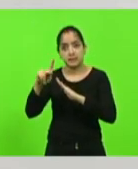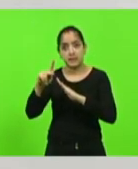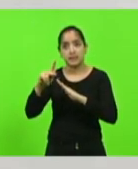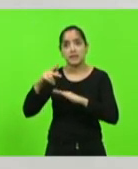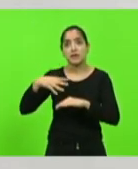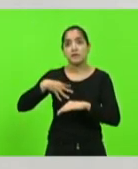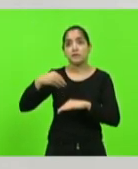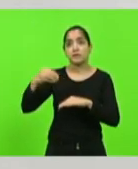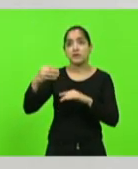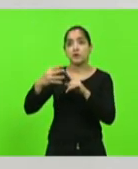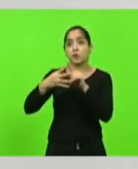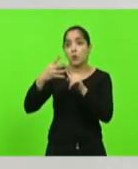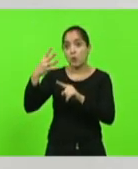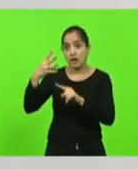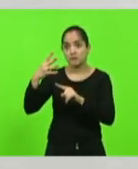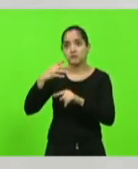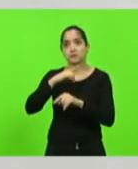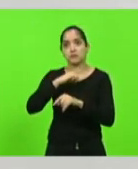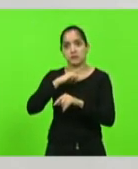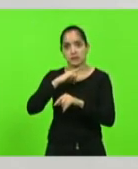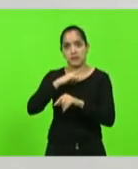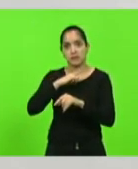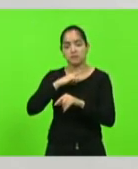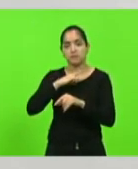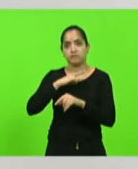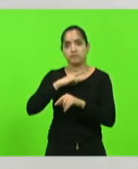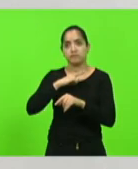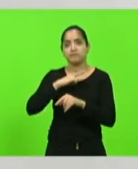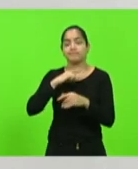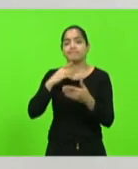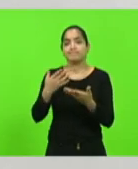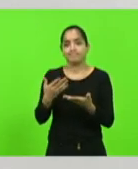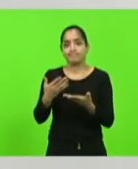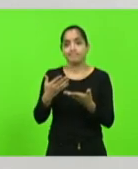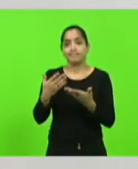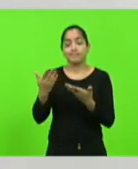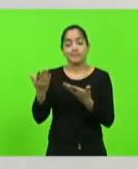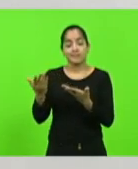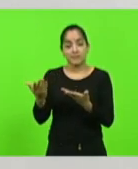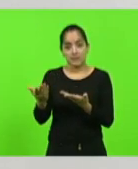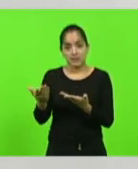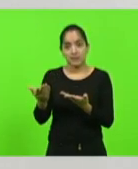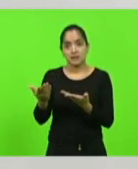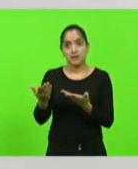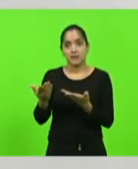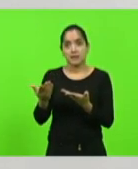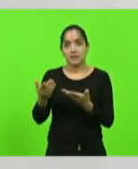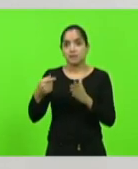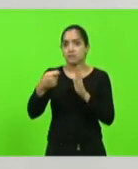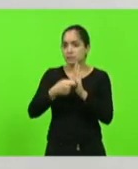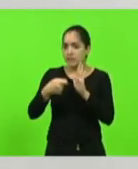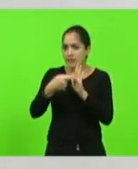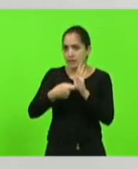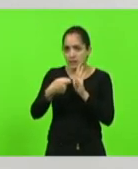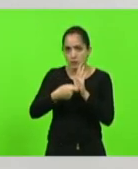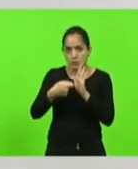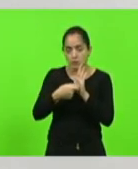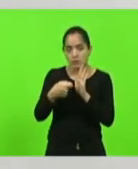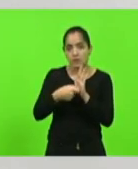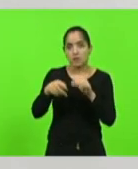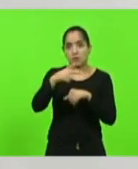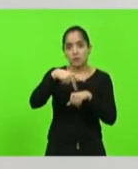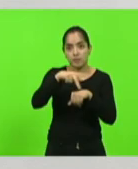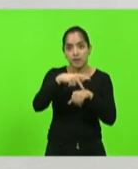caminhoneiro, uma criança recém-nascida, com menos de um mês, e ele, por querer lutar pelo país, expressar sua